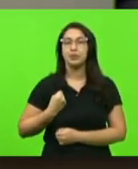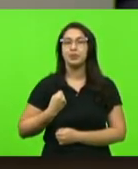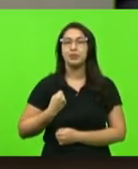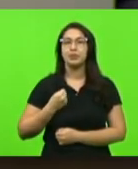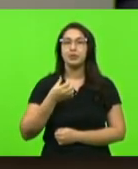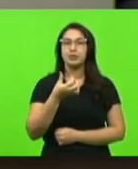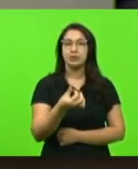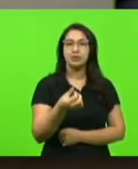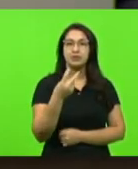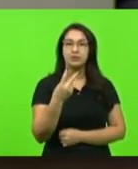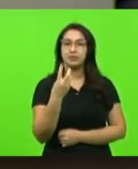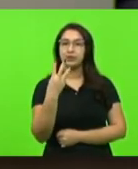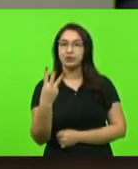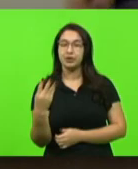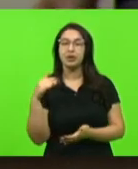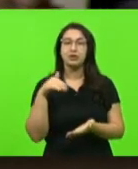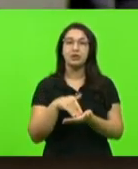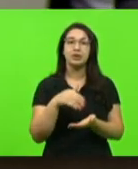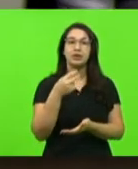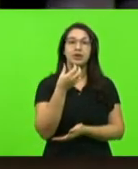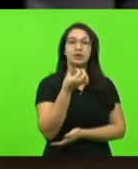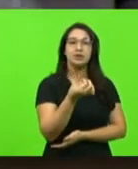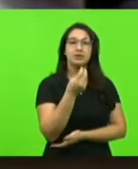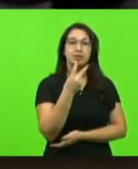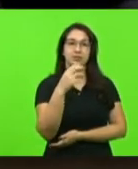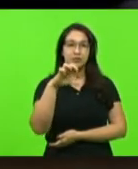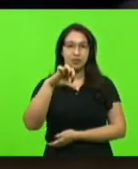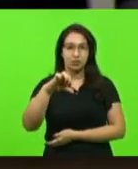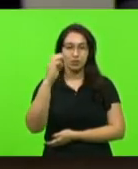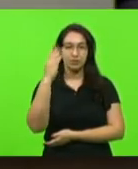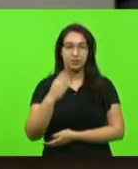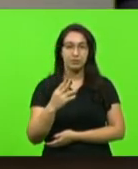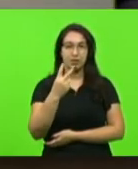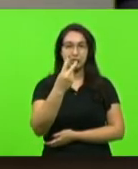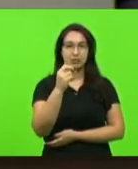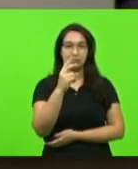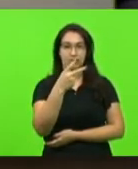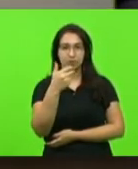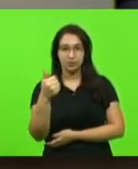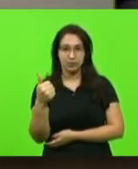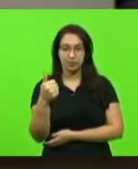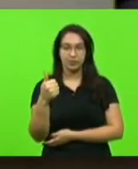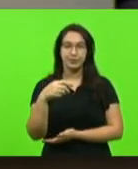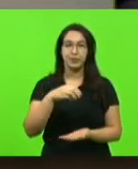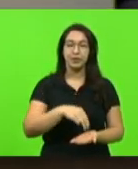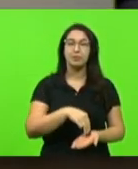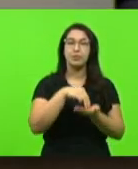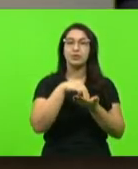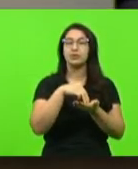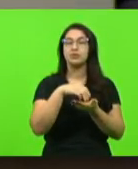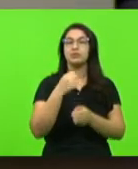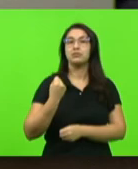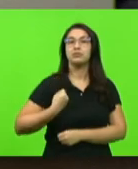623 a 629, barra 2021, as moções número